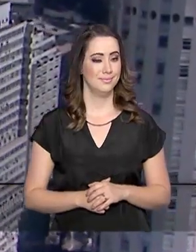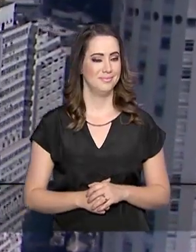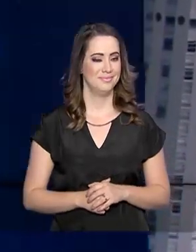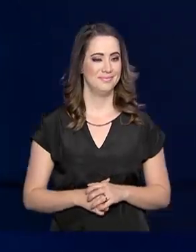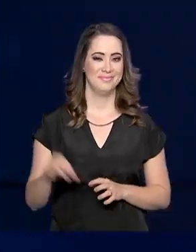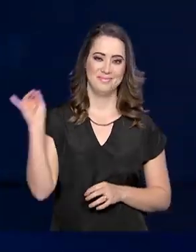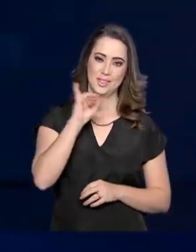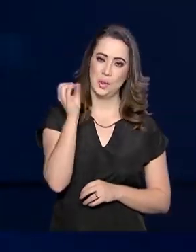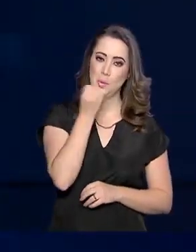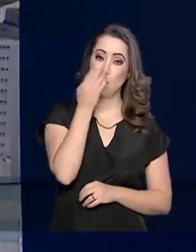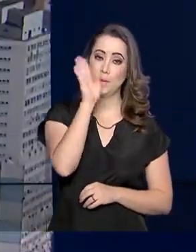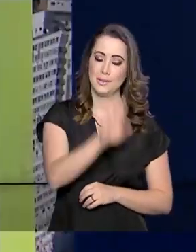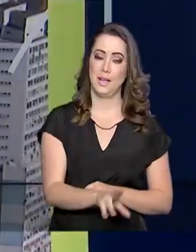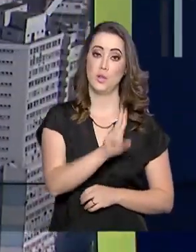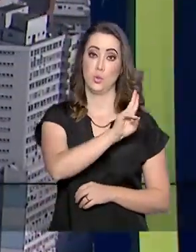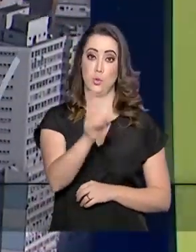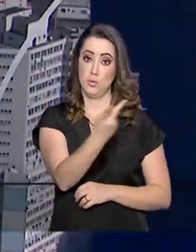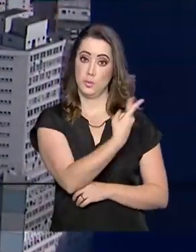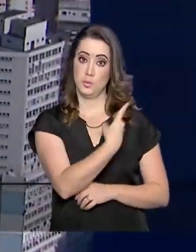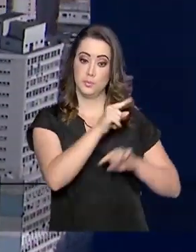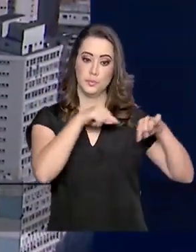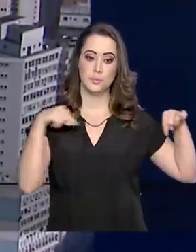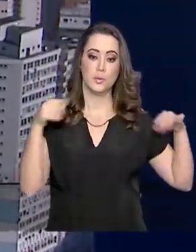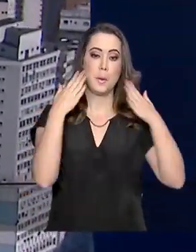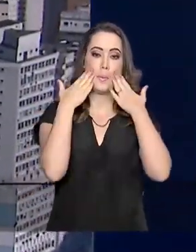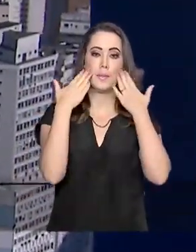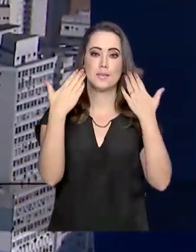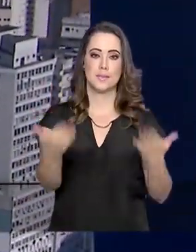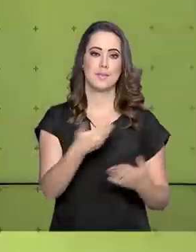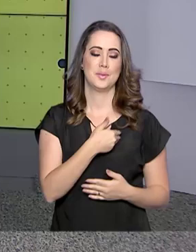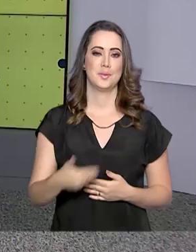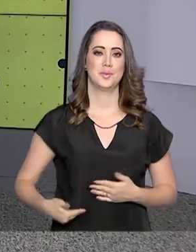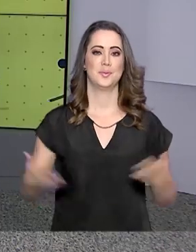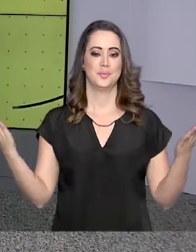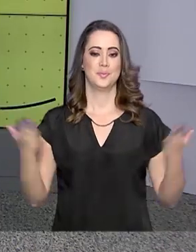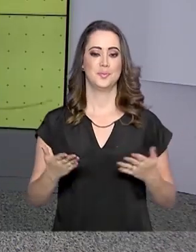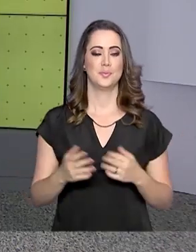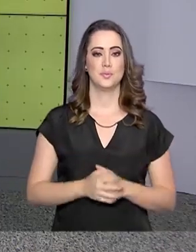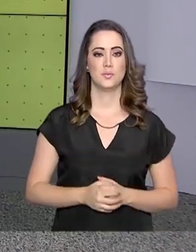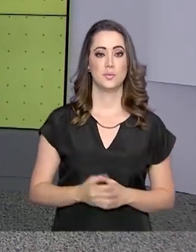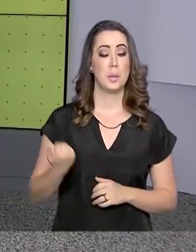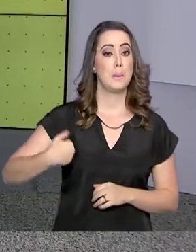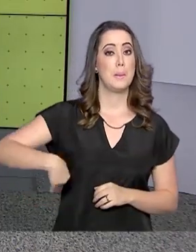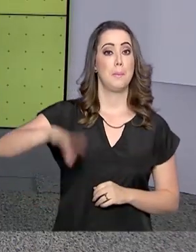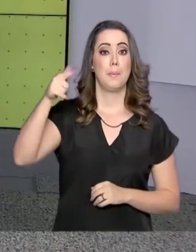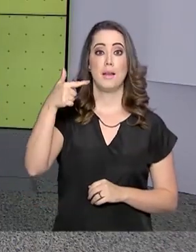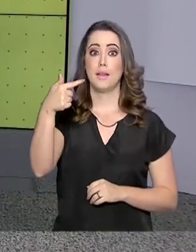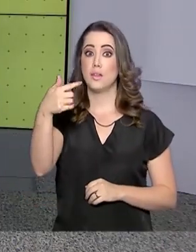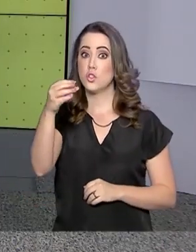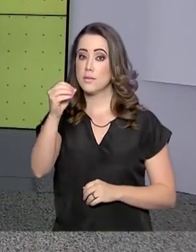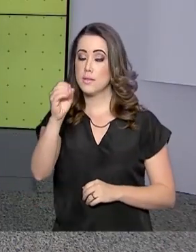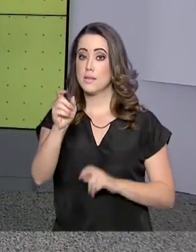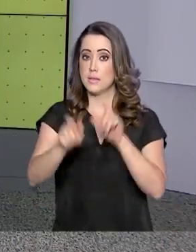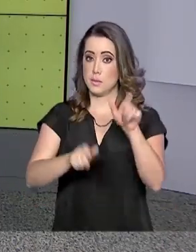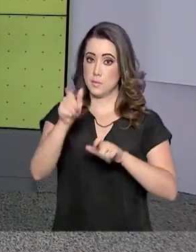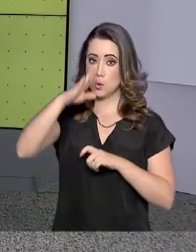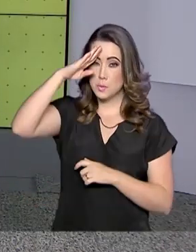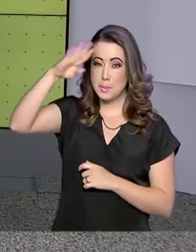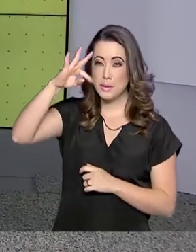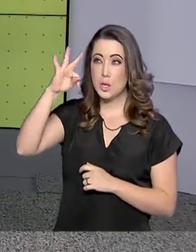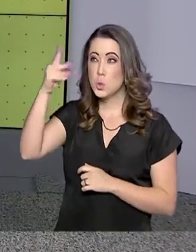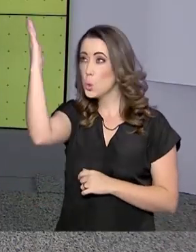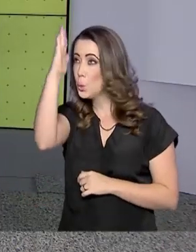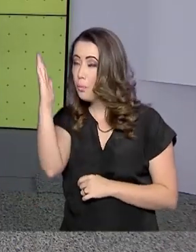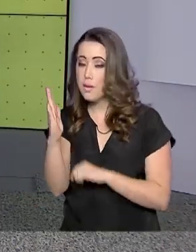Olá, boa tarde, eu sou Roberto Camargo e estamos de volta com o Governo Agora. Mais de 700 militares de várias partes do